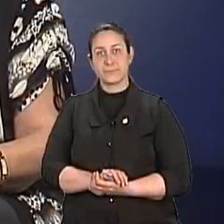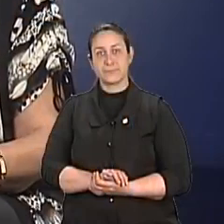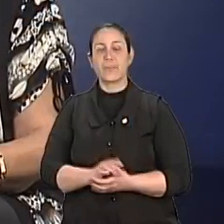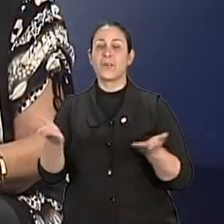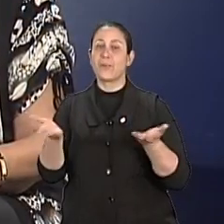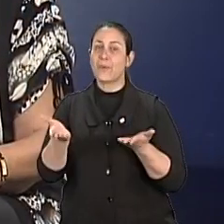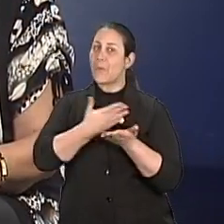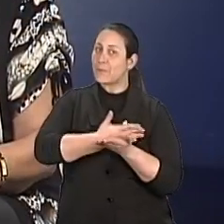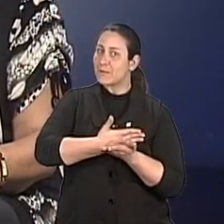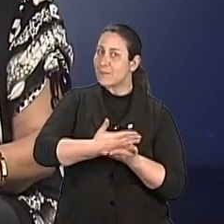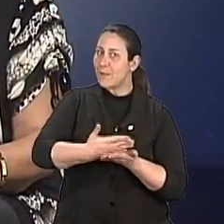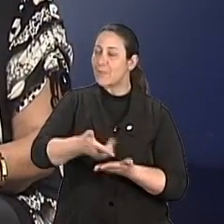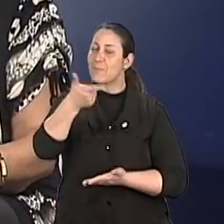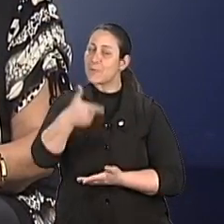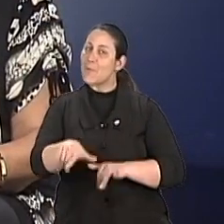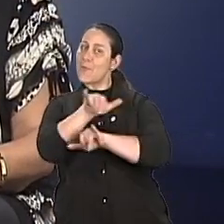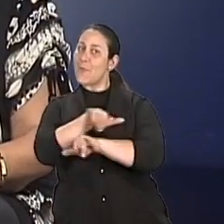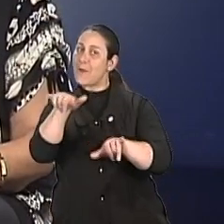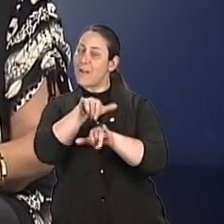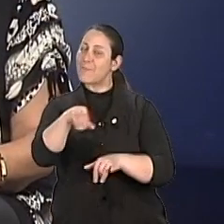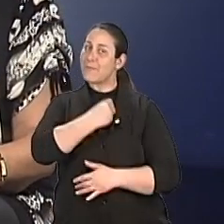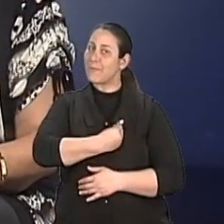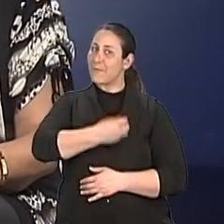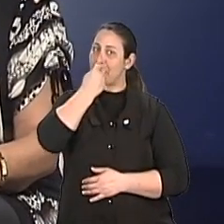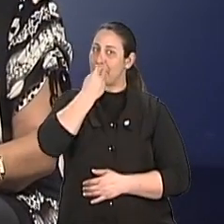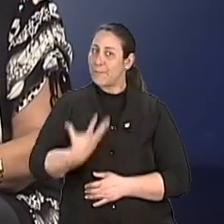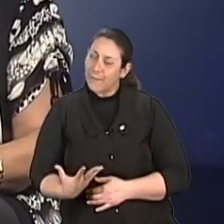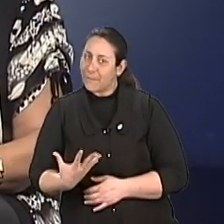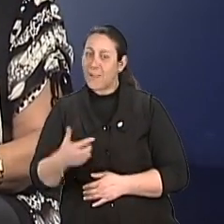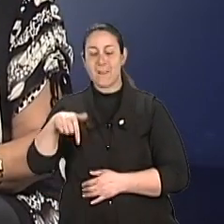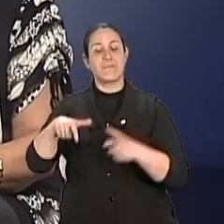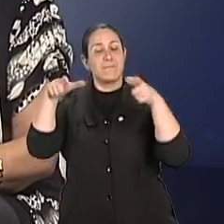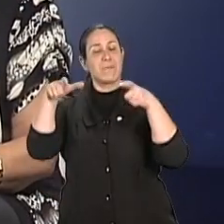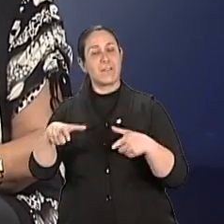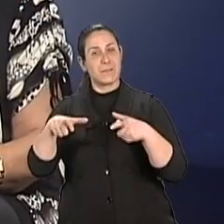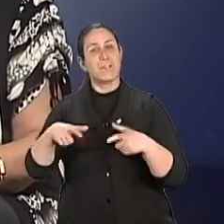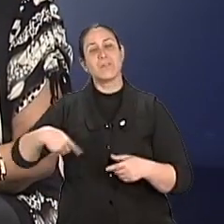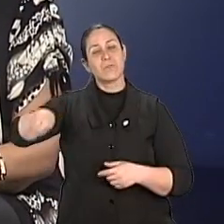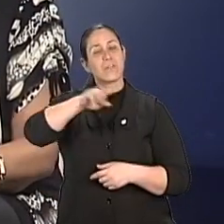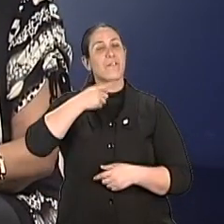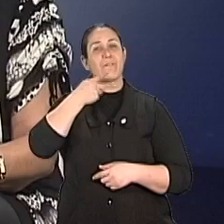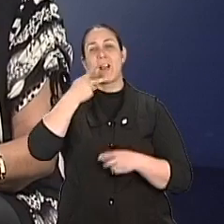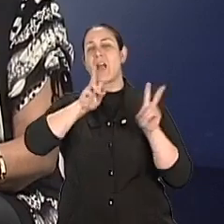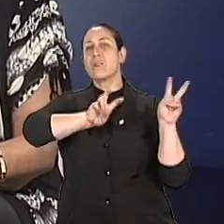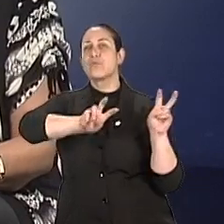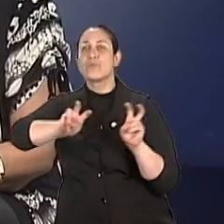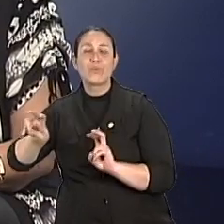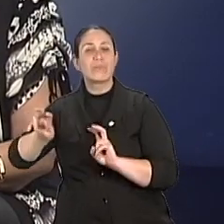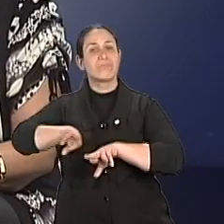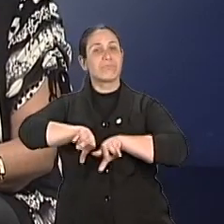Estamos começando mais um nosso Viva Bem, este espaço aqui que a gente traz assuntos para que a gente tenha